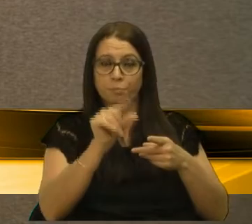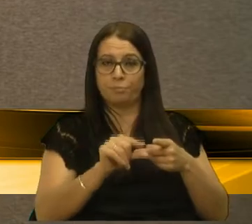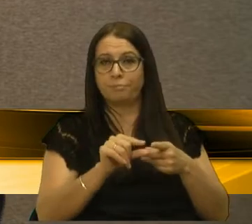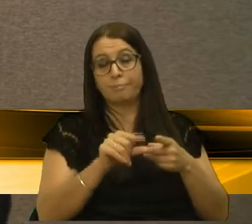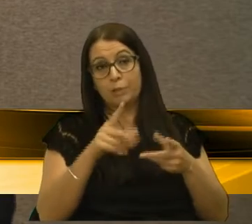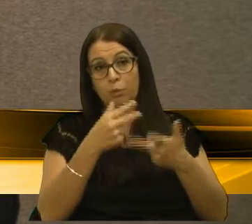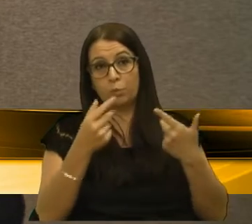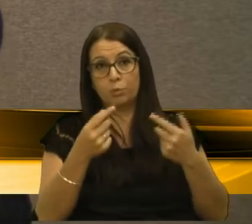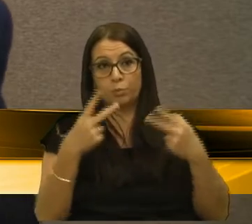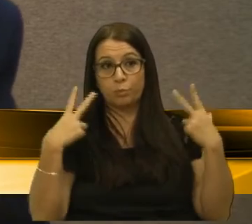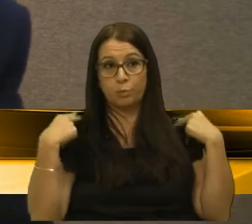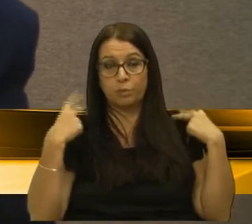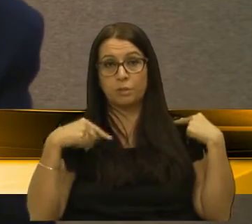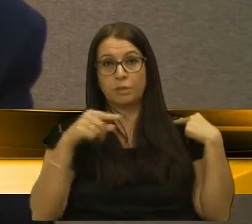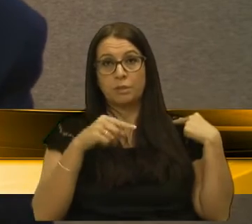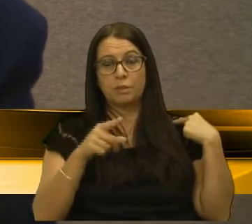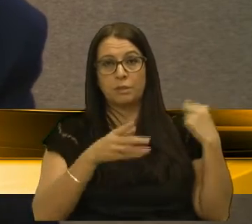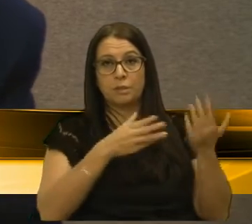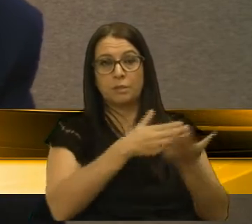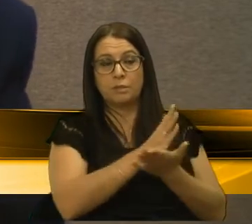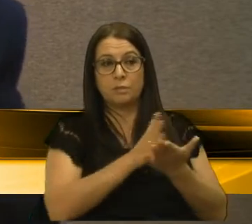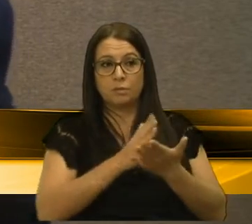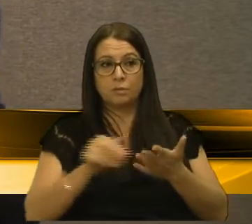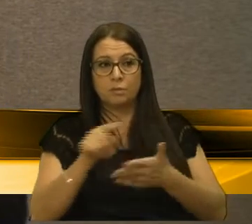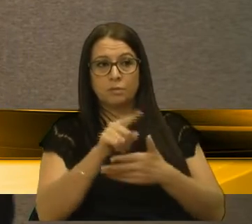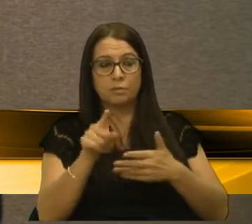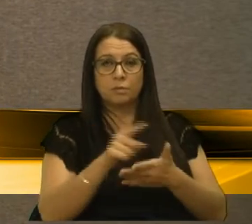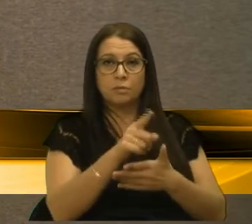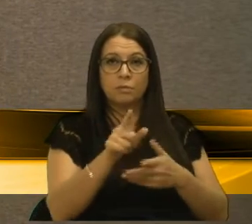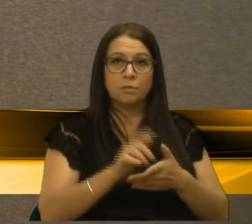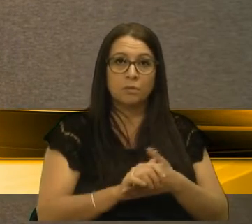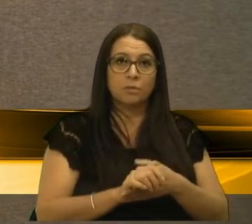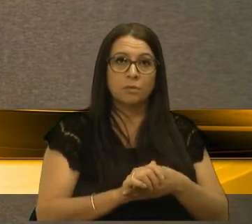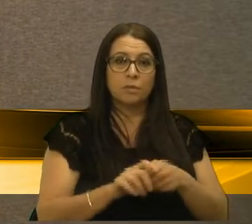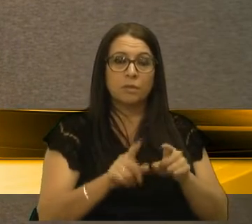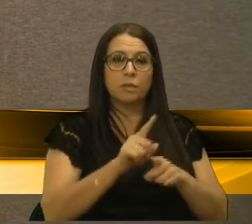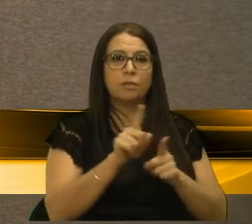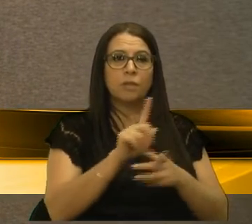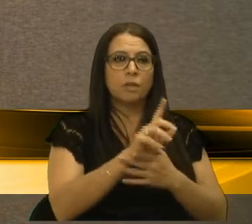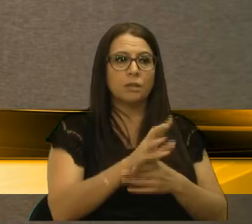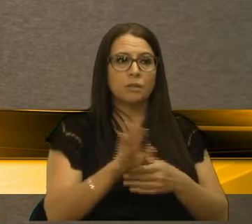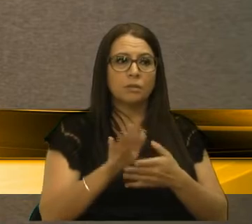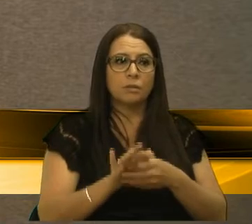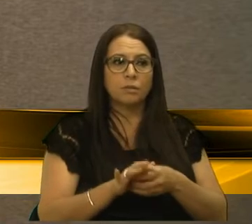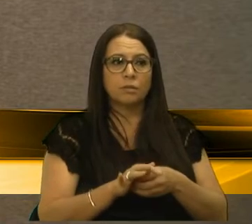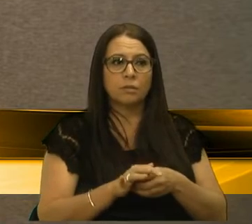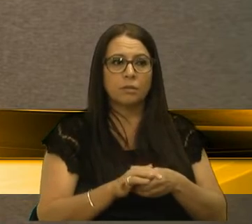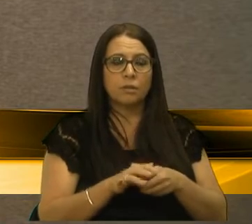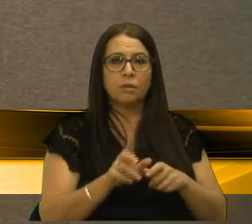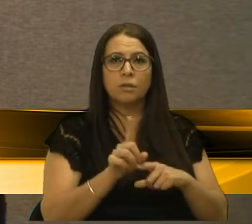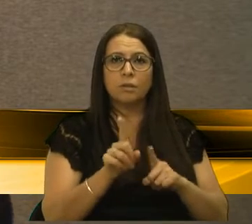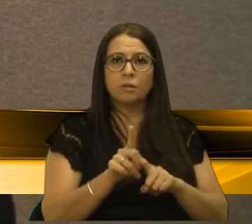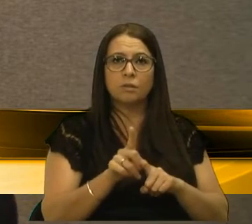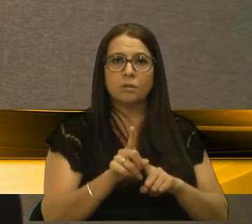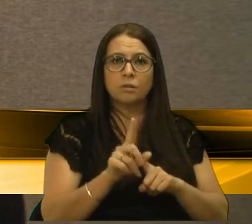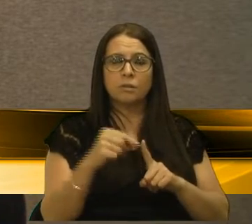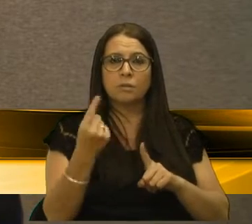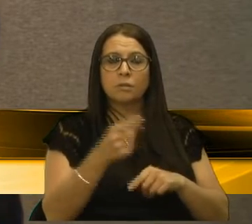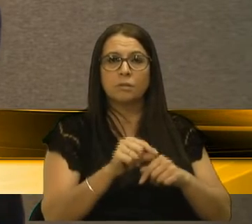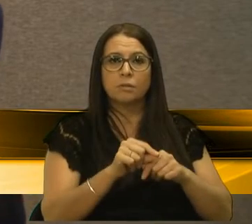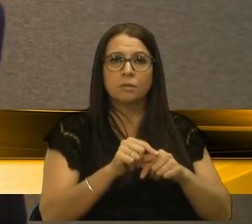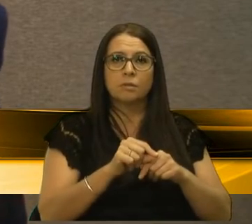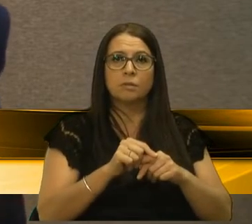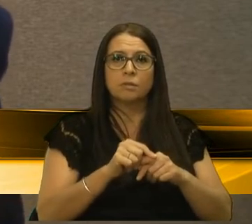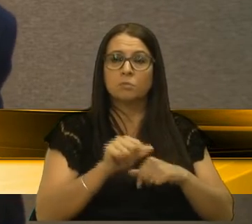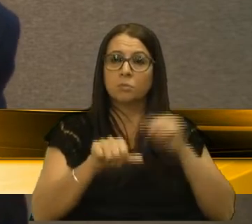alguns motoristas que desviam a bicicleta não porque ali está o ser humano, para não riscar o seu carro. Então, nós precisamos mudar essa